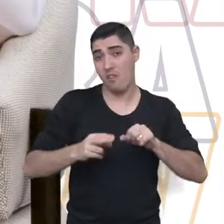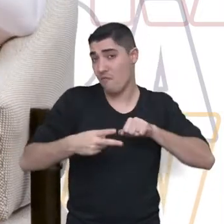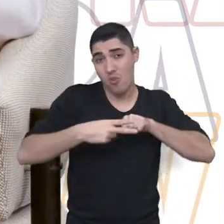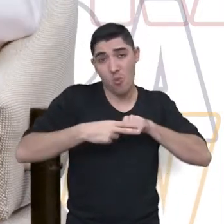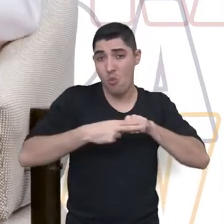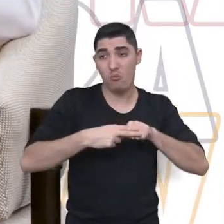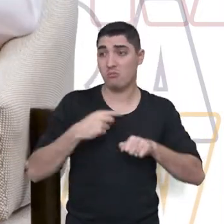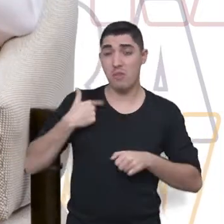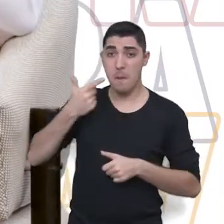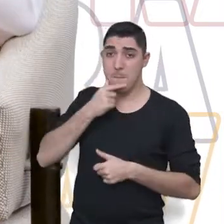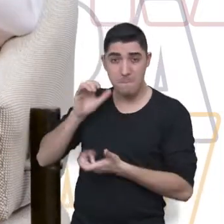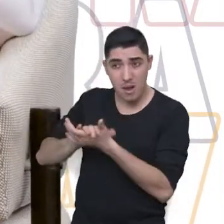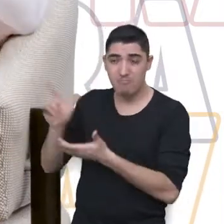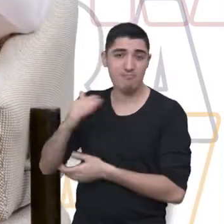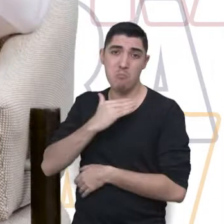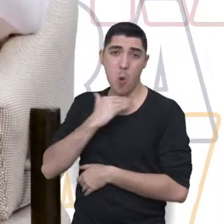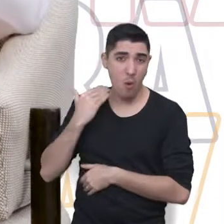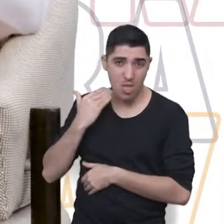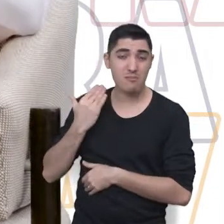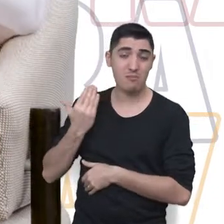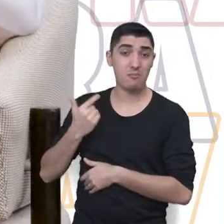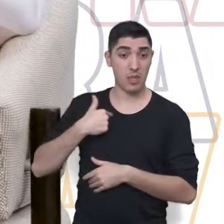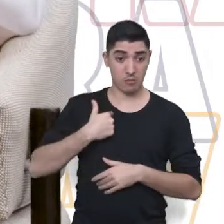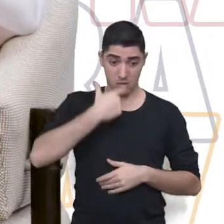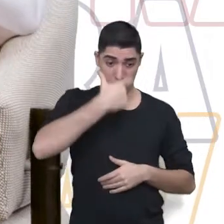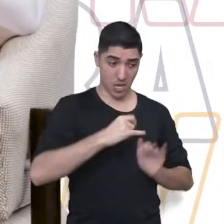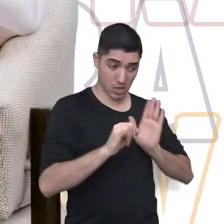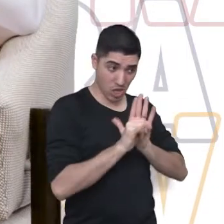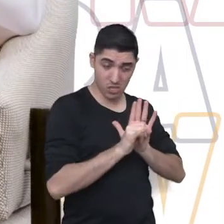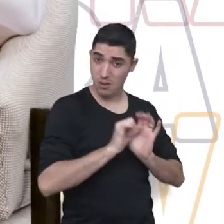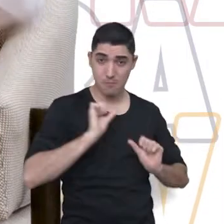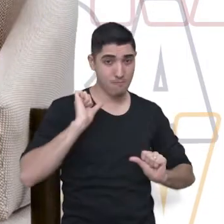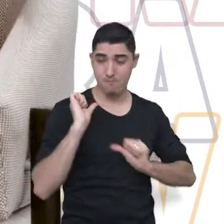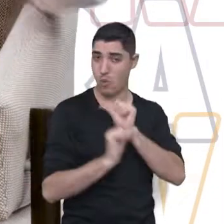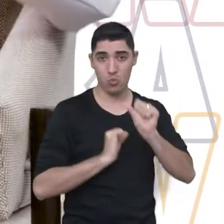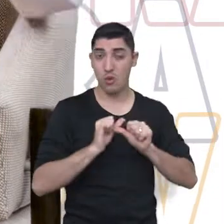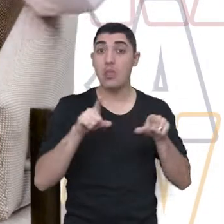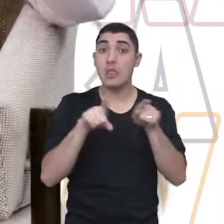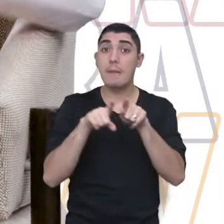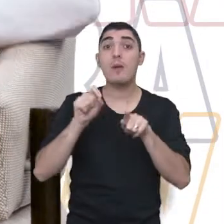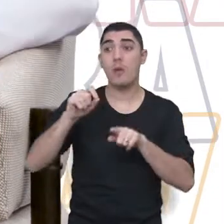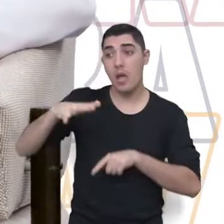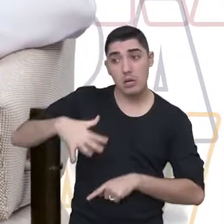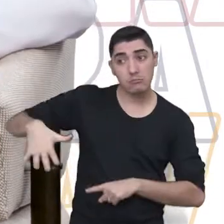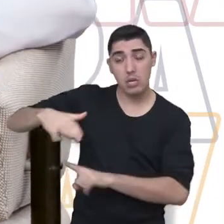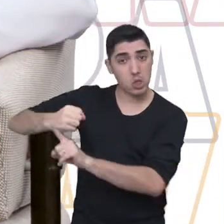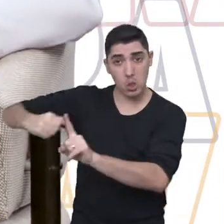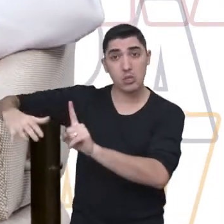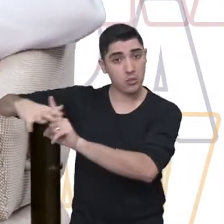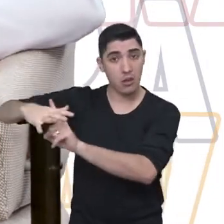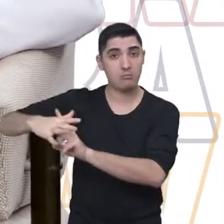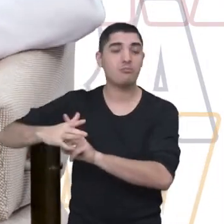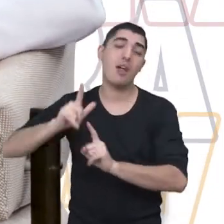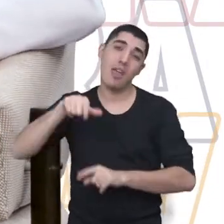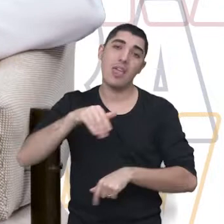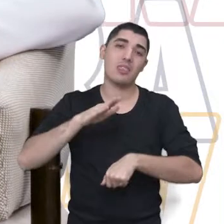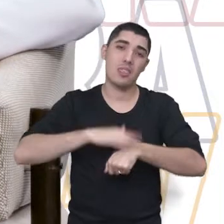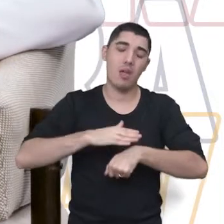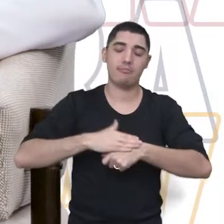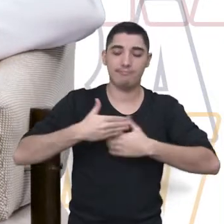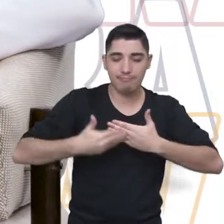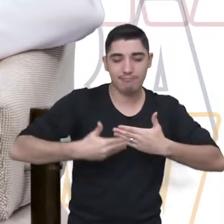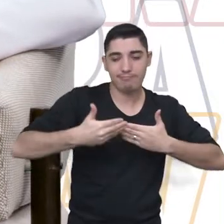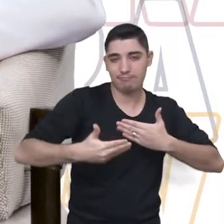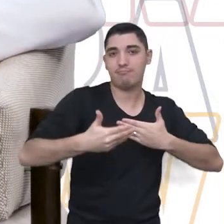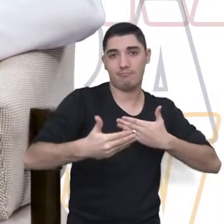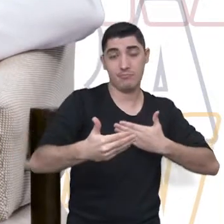Que eu não tenho meu companheiro, né? Que a minha identidade mudou. Isso até socialmente. Então, isso tudo leva um tempo. Então,